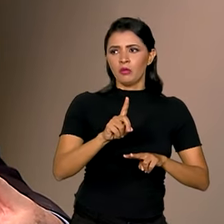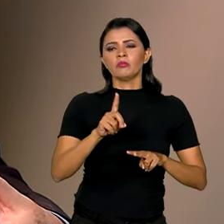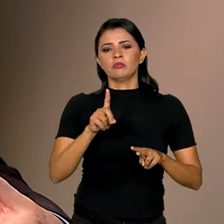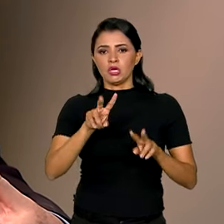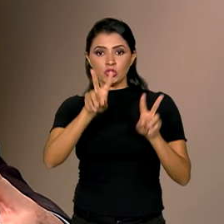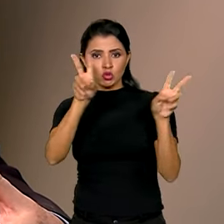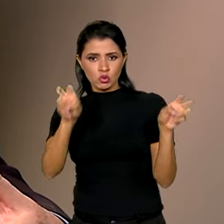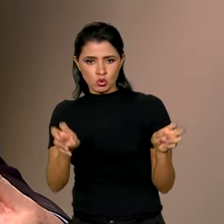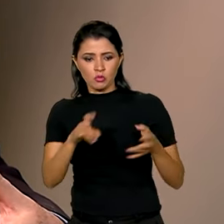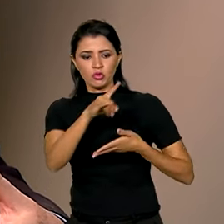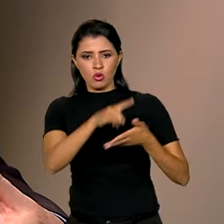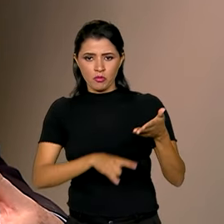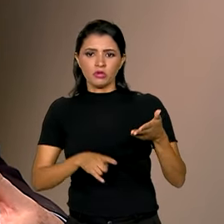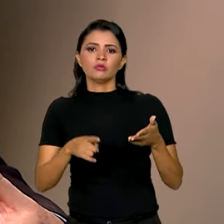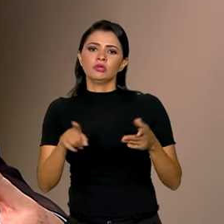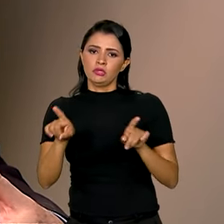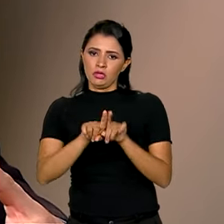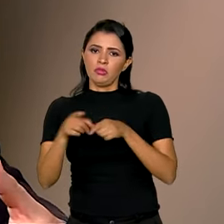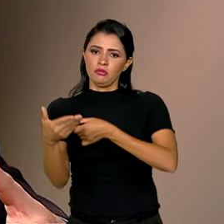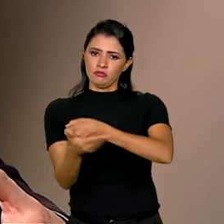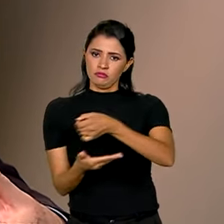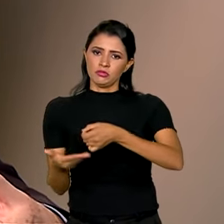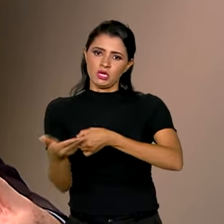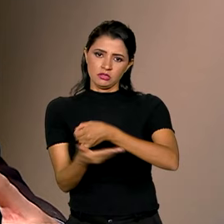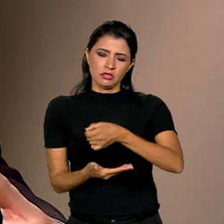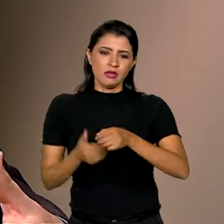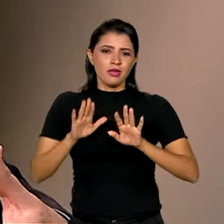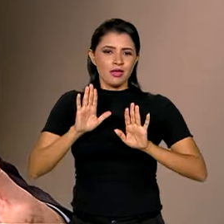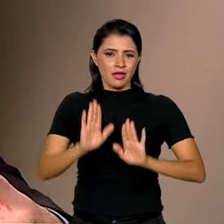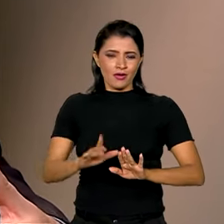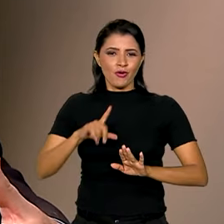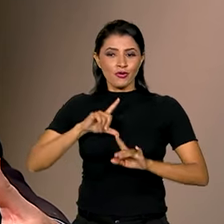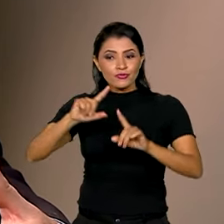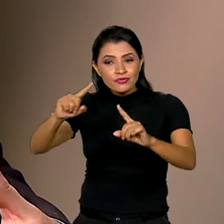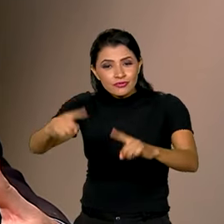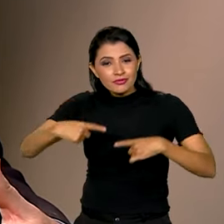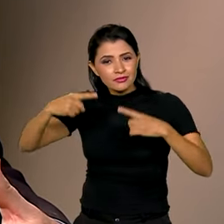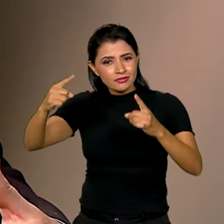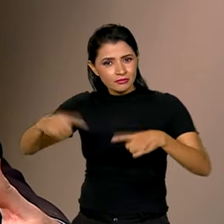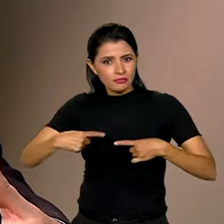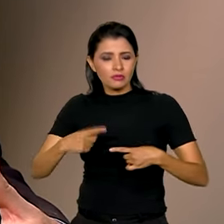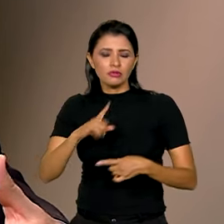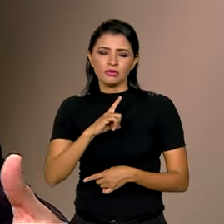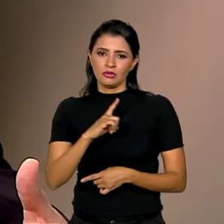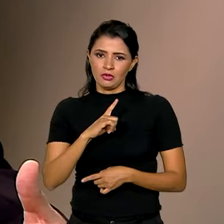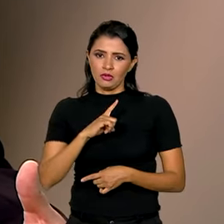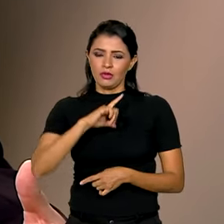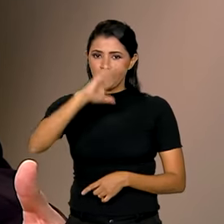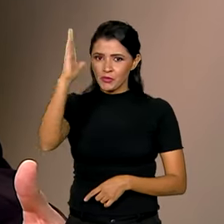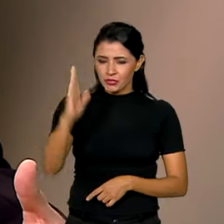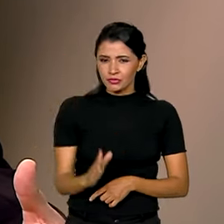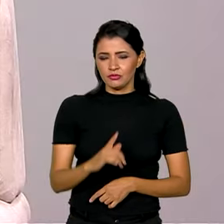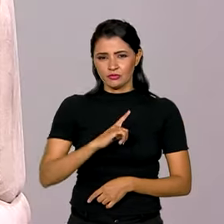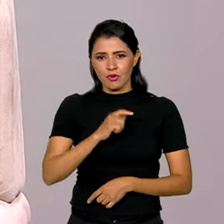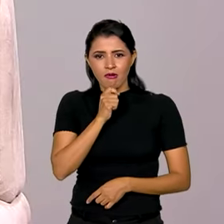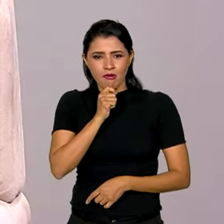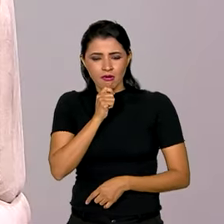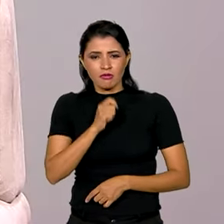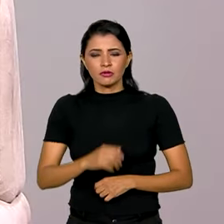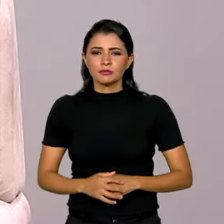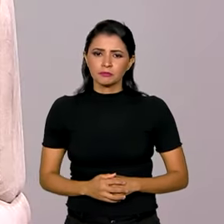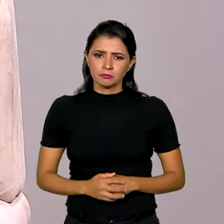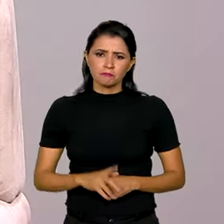documentos. Em relação aos grandes desafios que o Brasil ainda enfrenta, né?